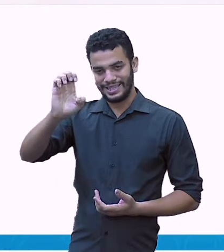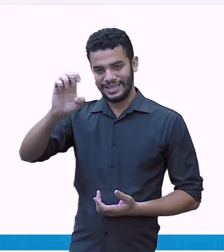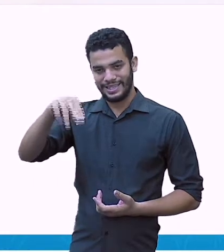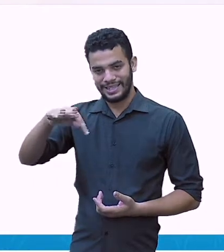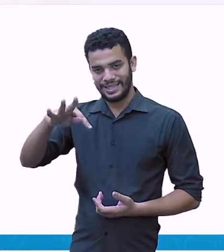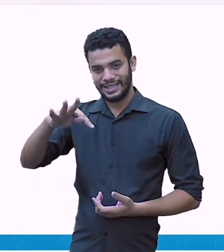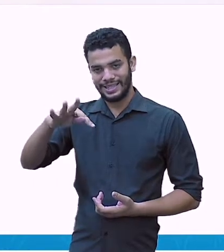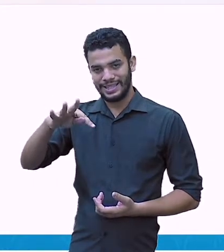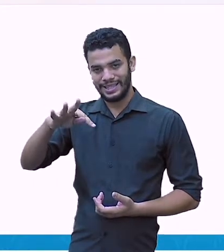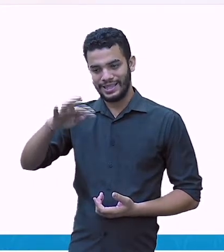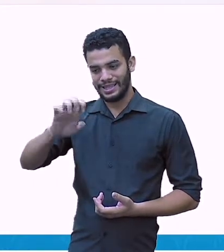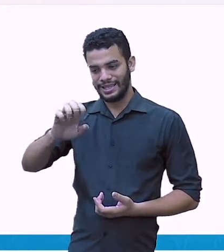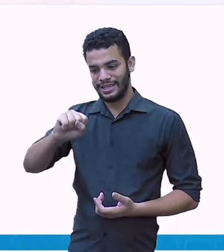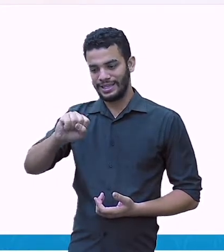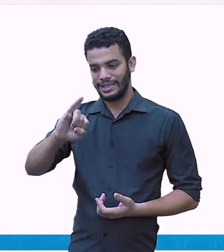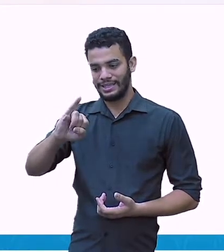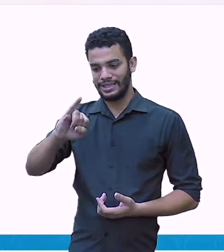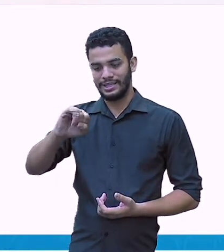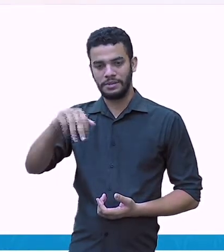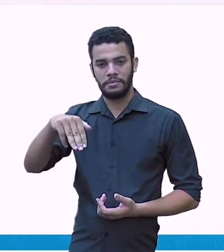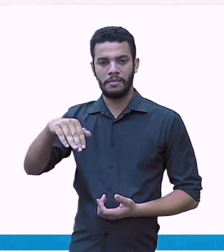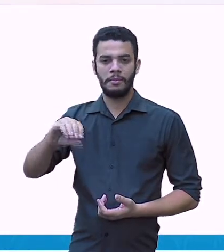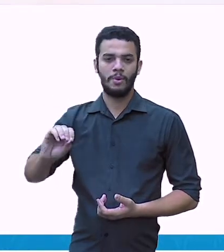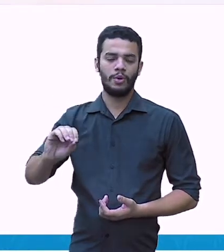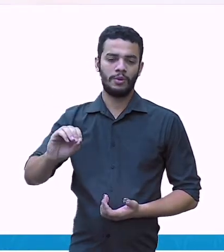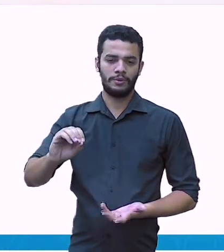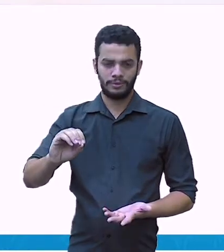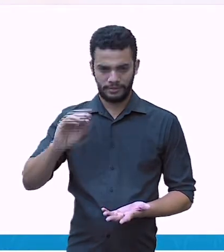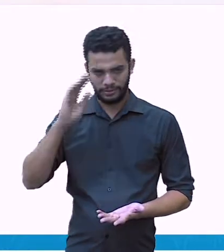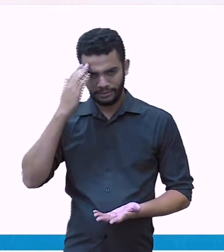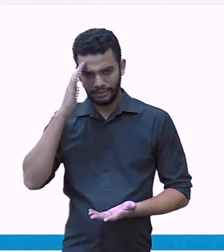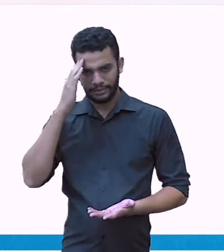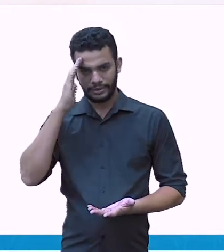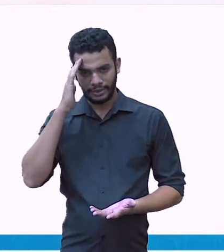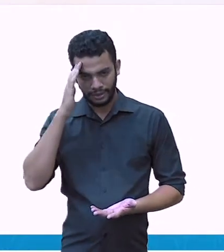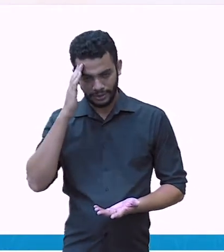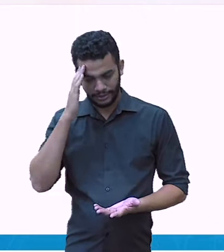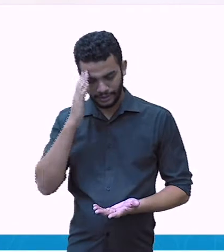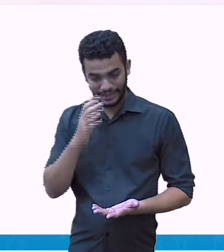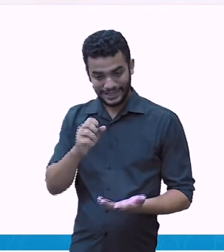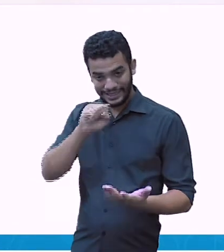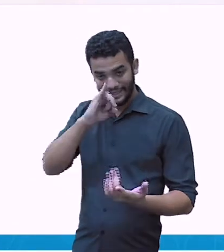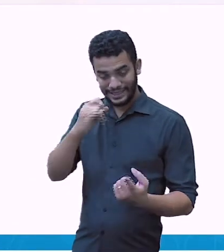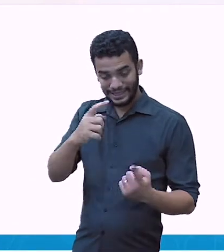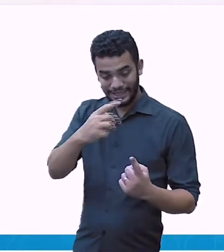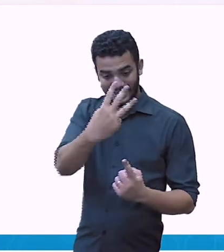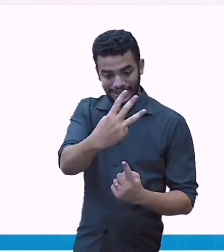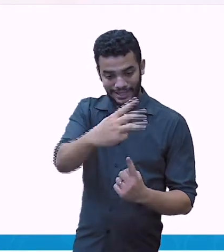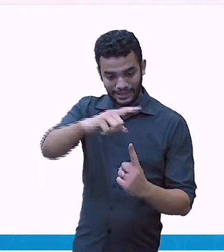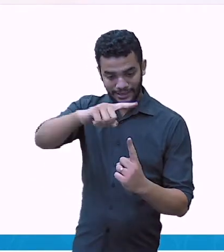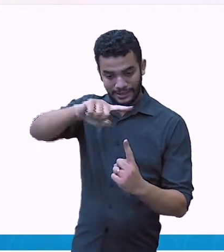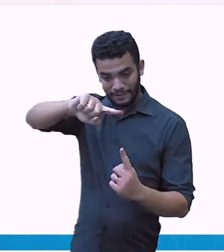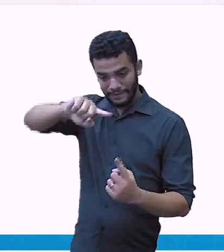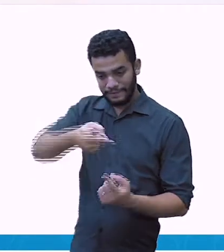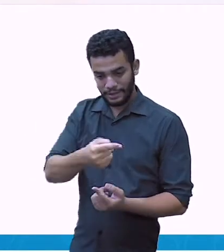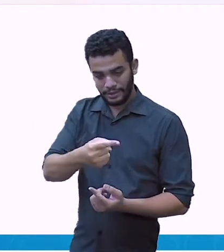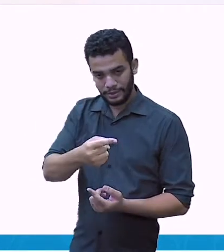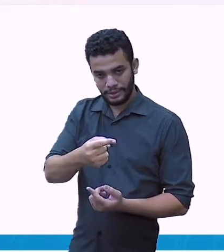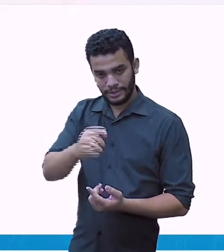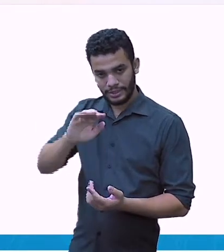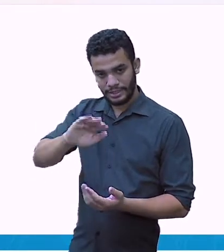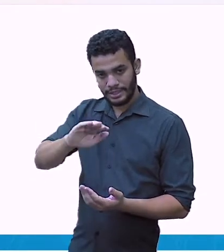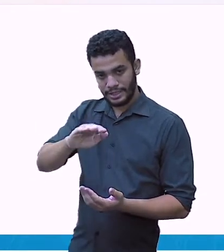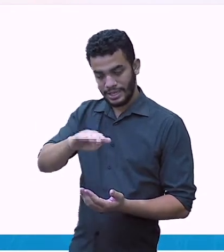Porque eu tenho duas casas após a vírgula, tá? Então, impressionado com tantas gostosuras,